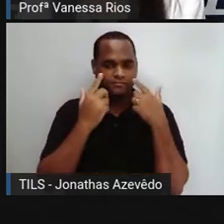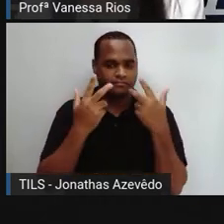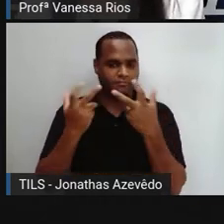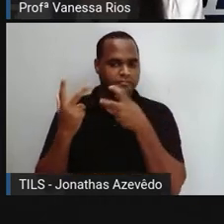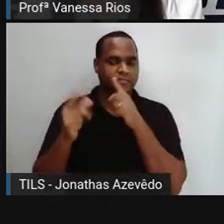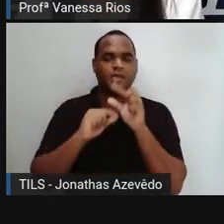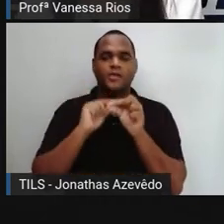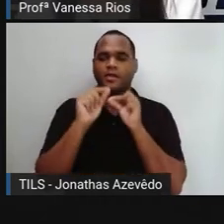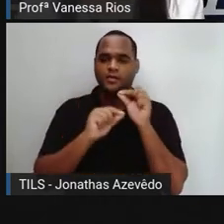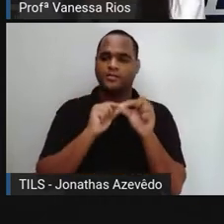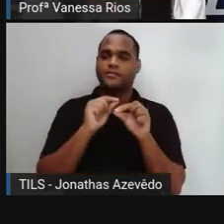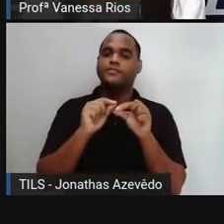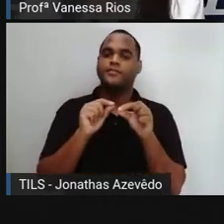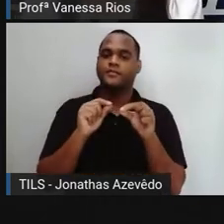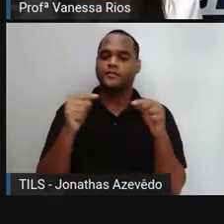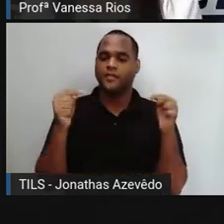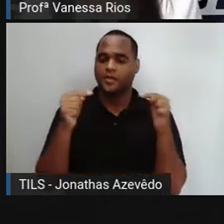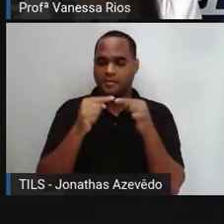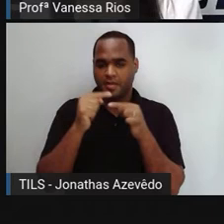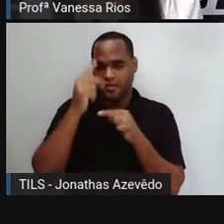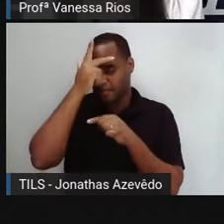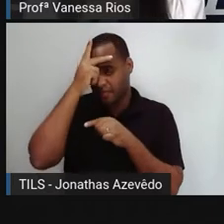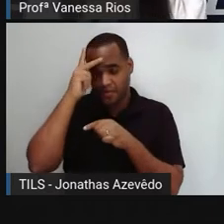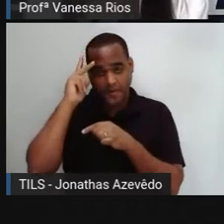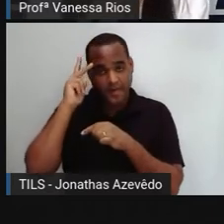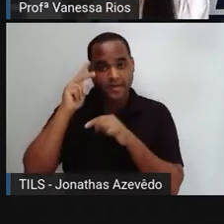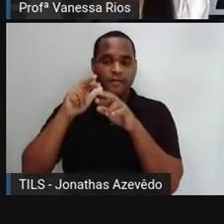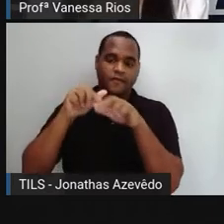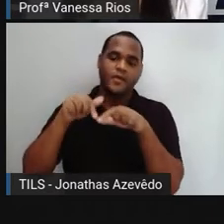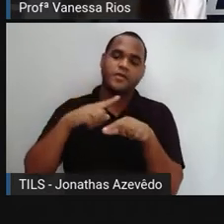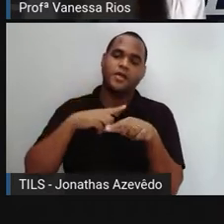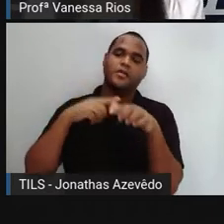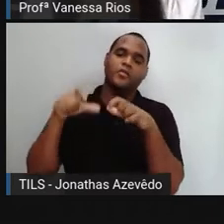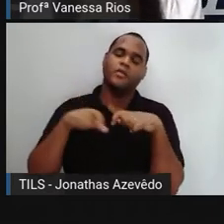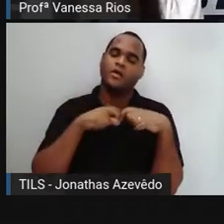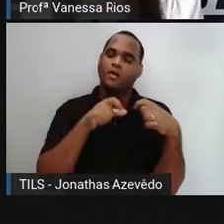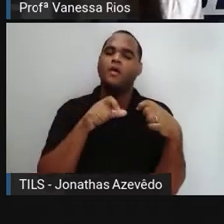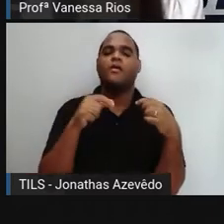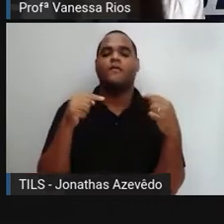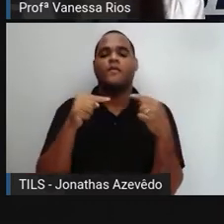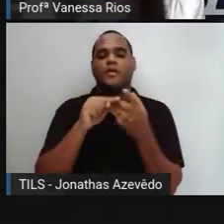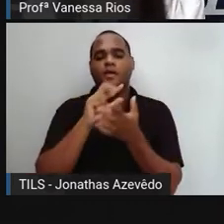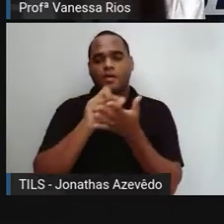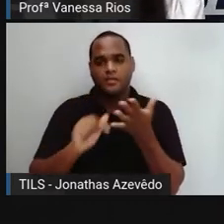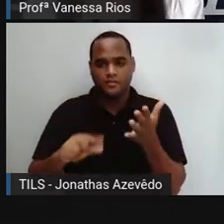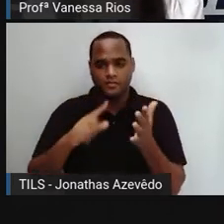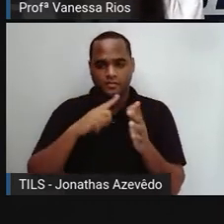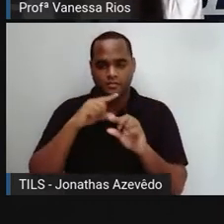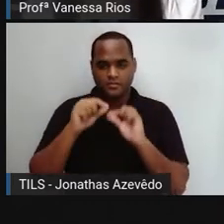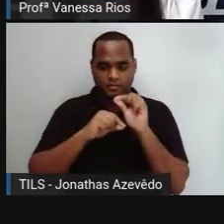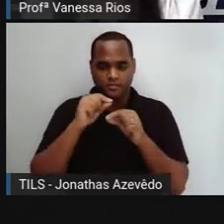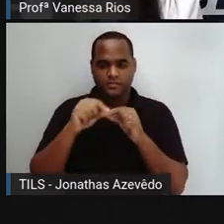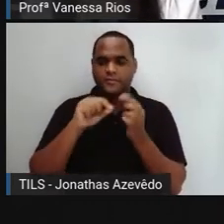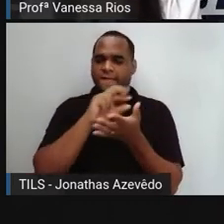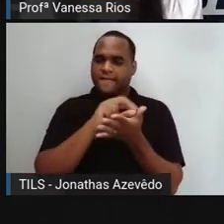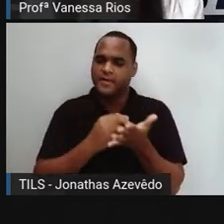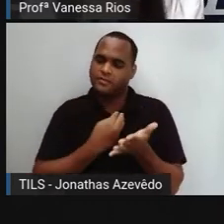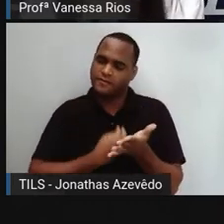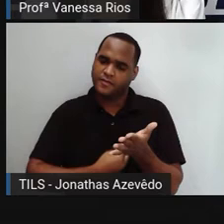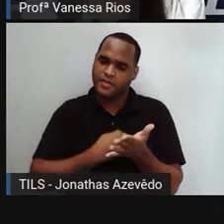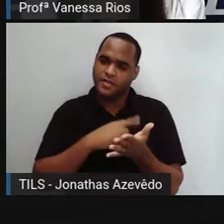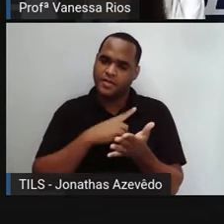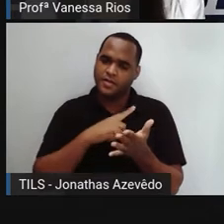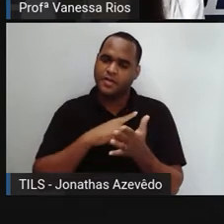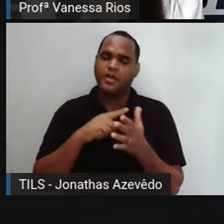fotografias que se tratam de pessoas, que se tratam de lugares, de objetos e de diversas situações que uma